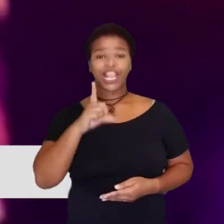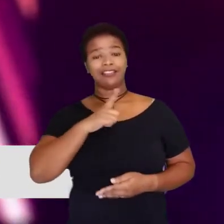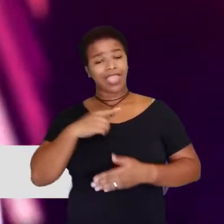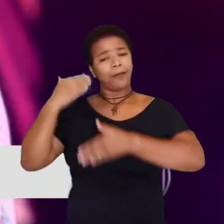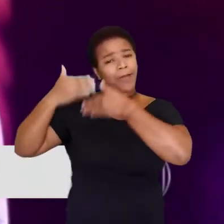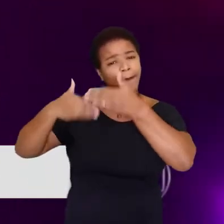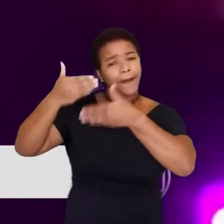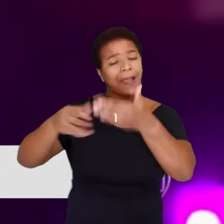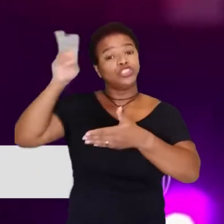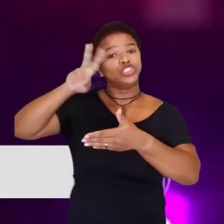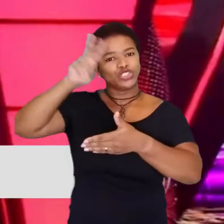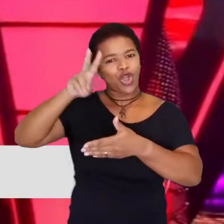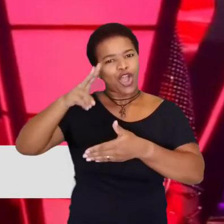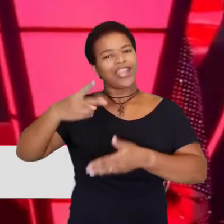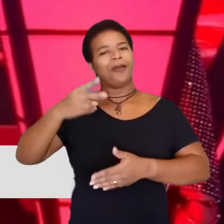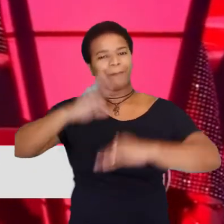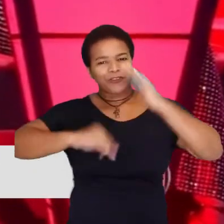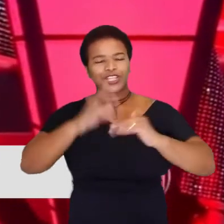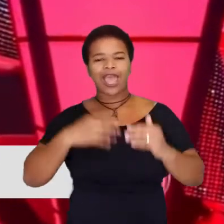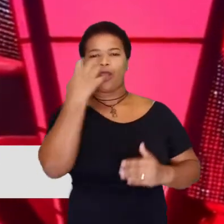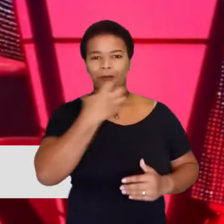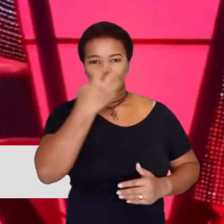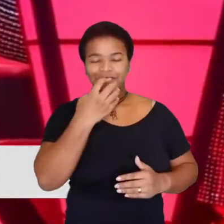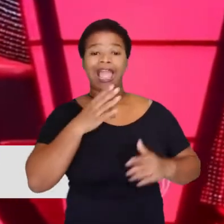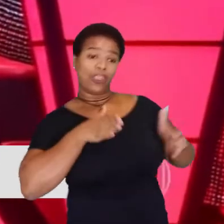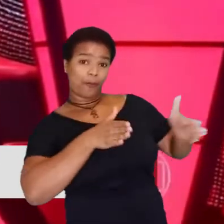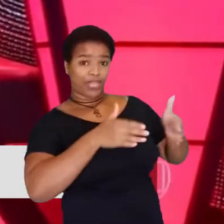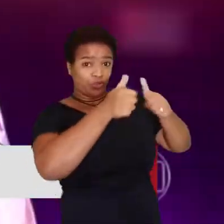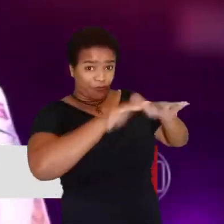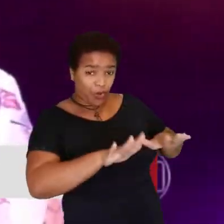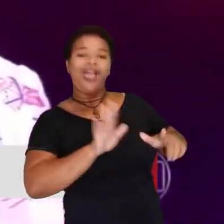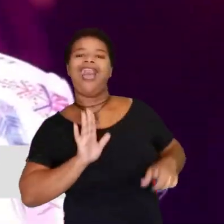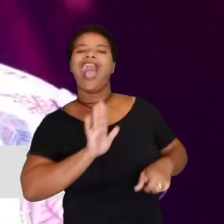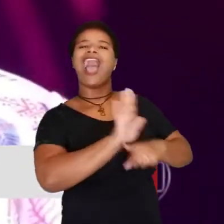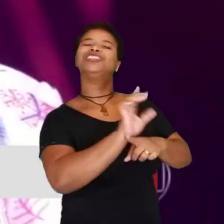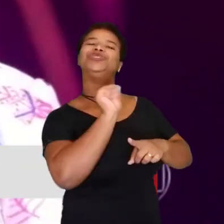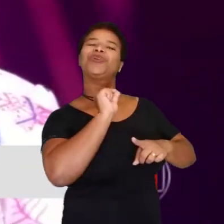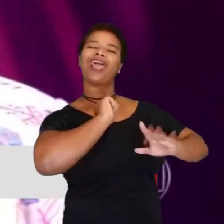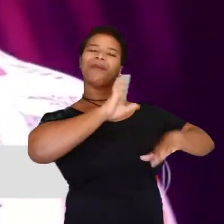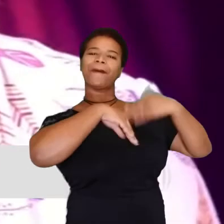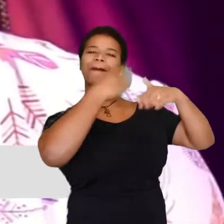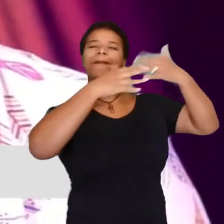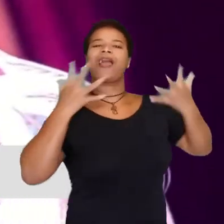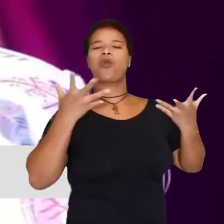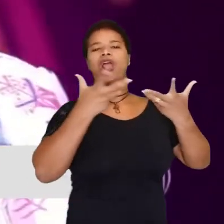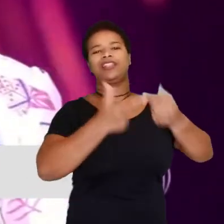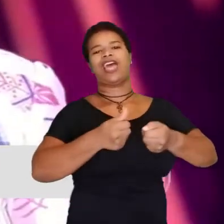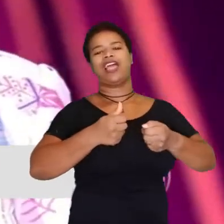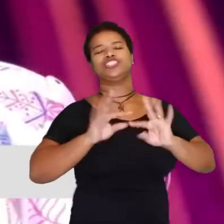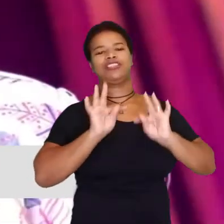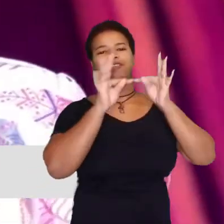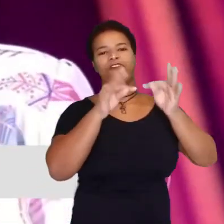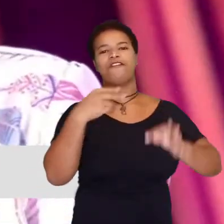possuir uma trajetória na música na época, o tempo em que permaneceu no coral acabou ajudando a cantora a aperfeiçoar sua